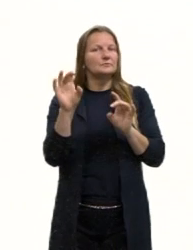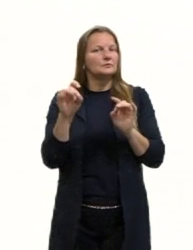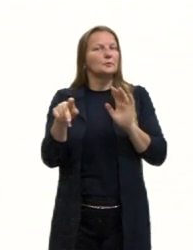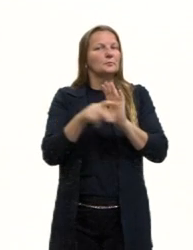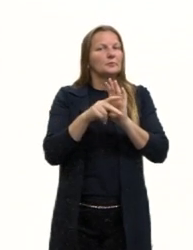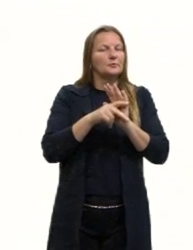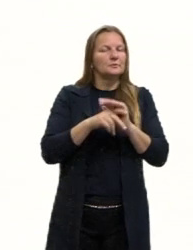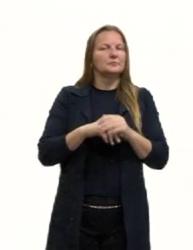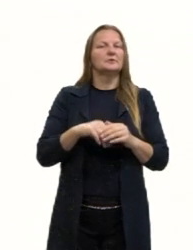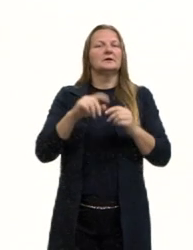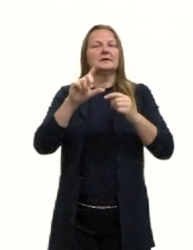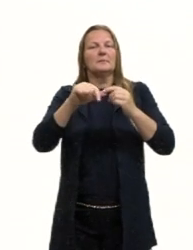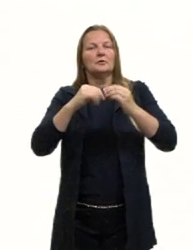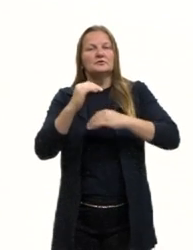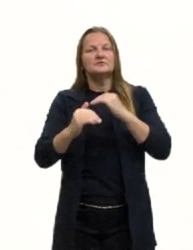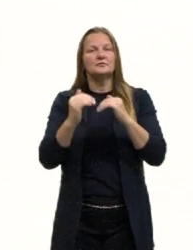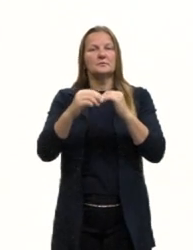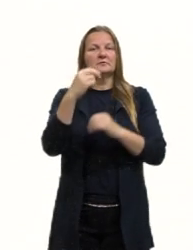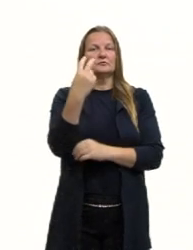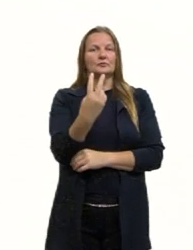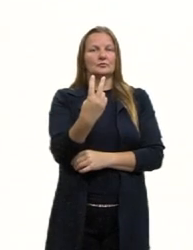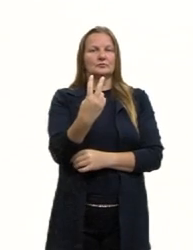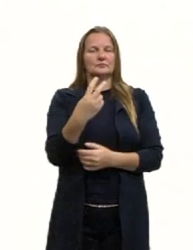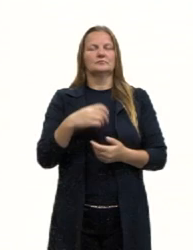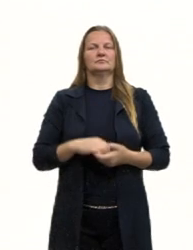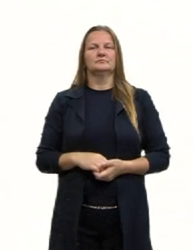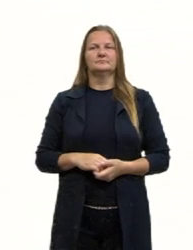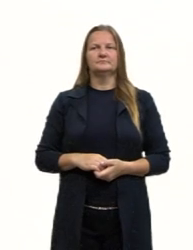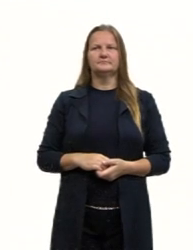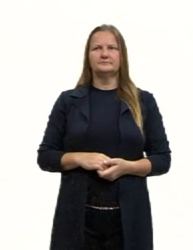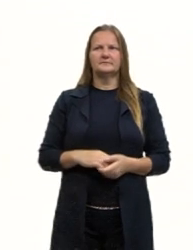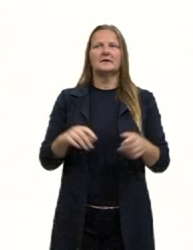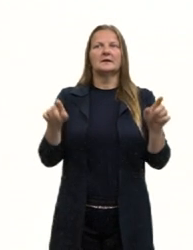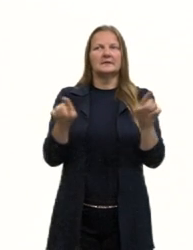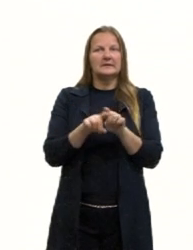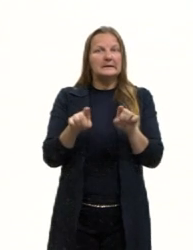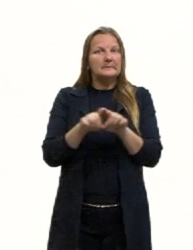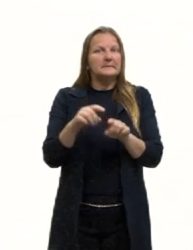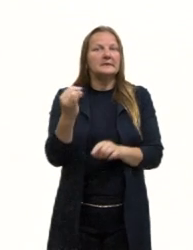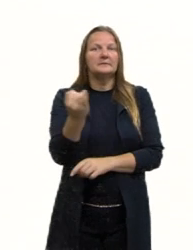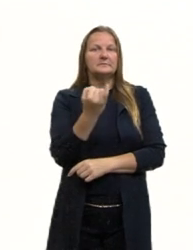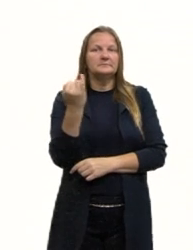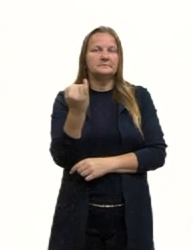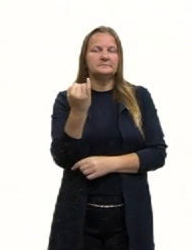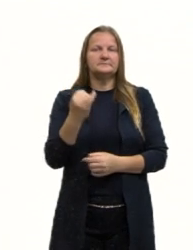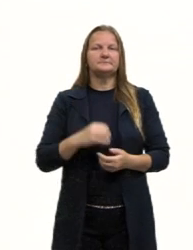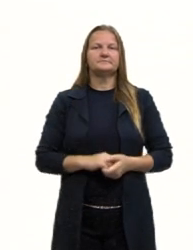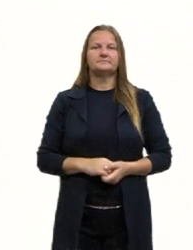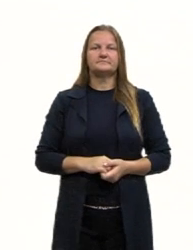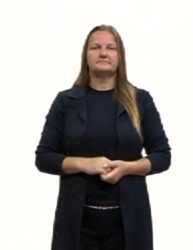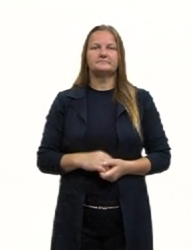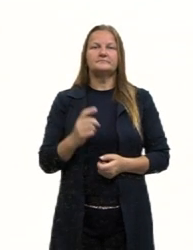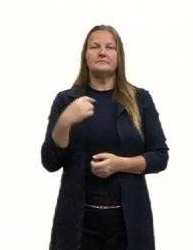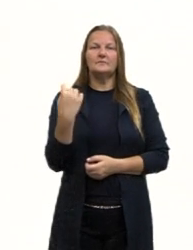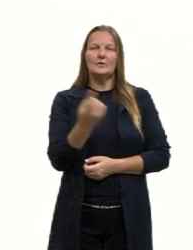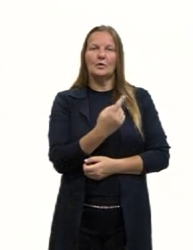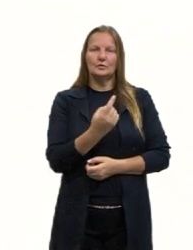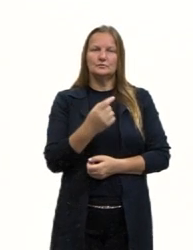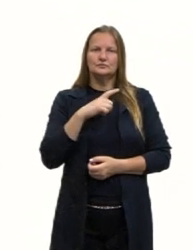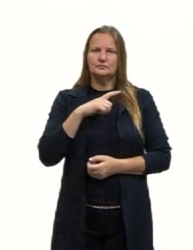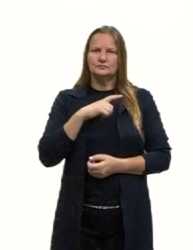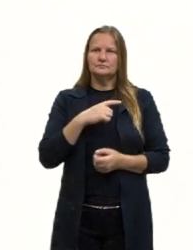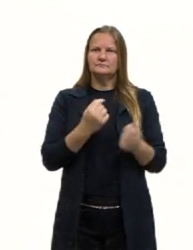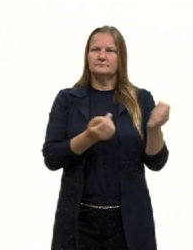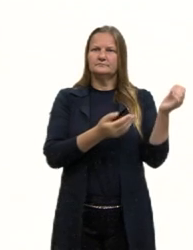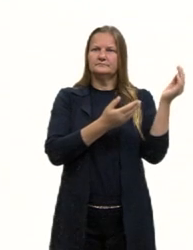para ele. e depois o desenvolvimento 2, que também tem esses elementos. E no nosso desenvolvimento 1, então,